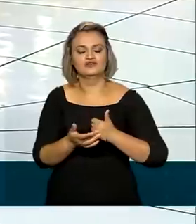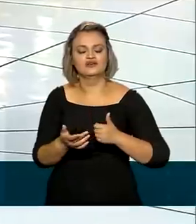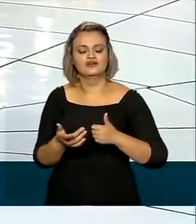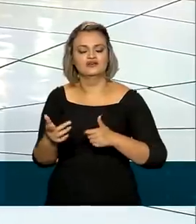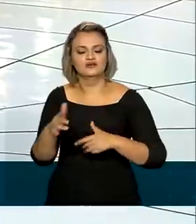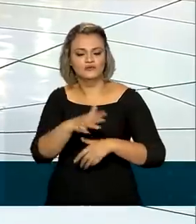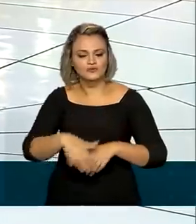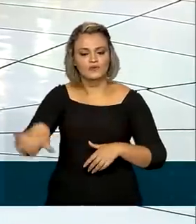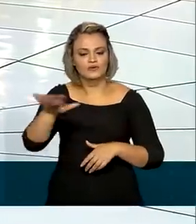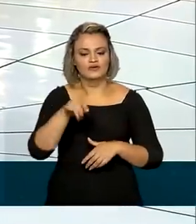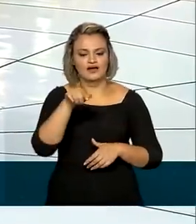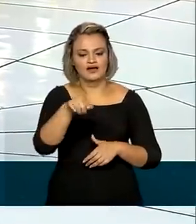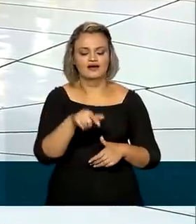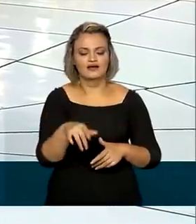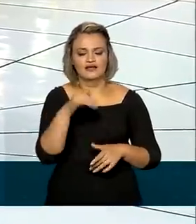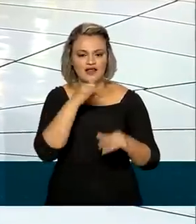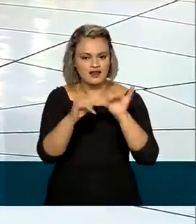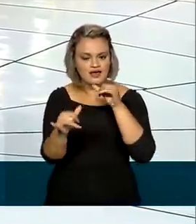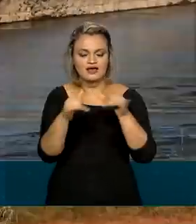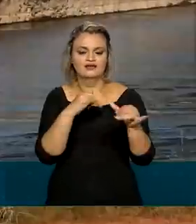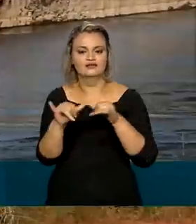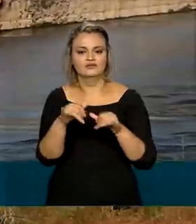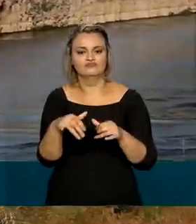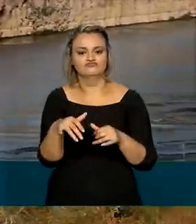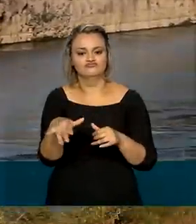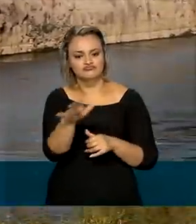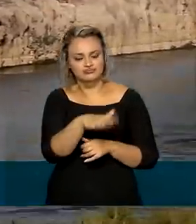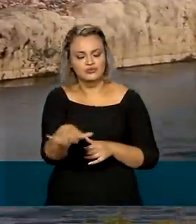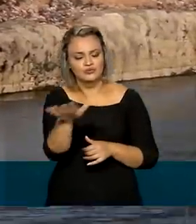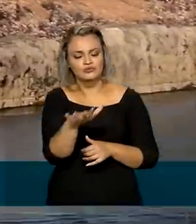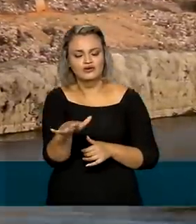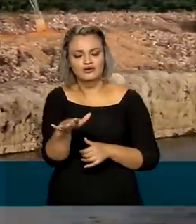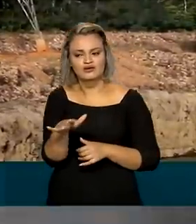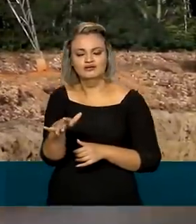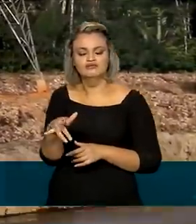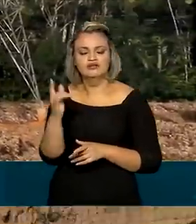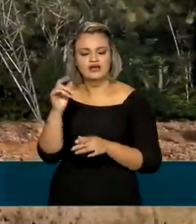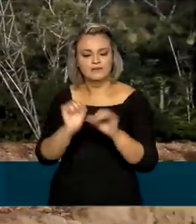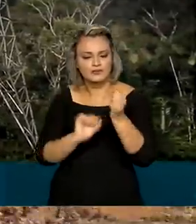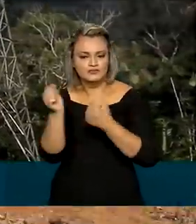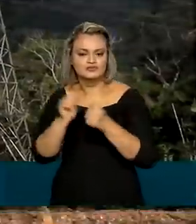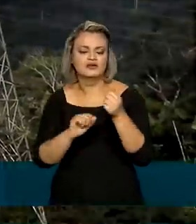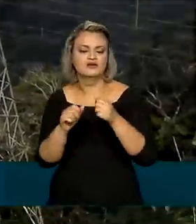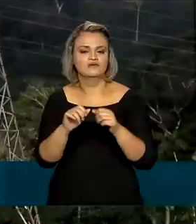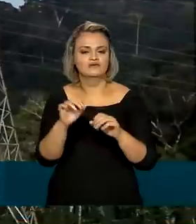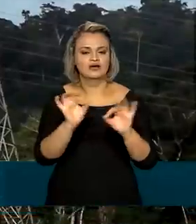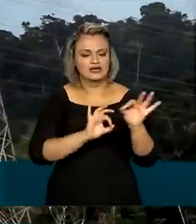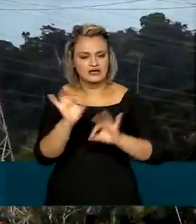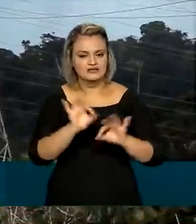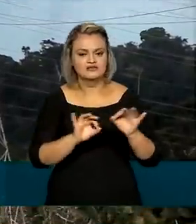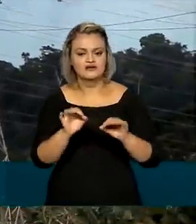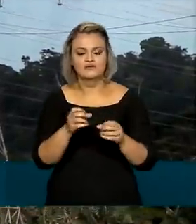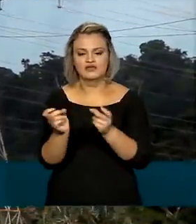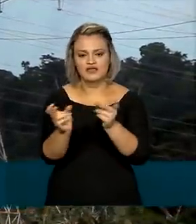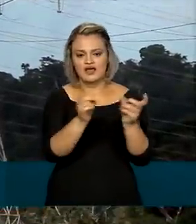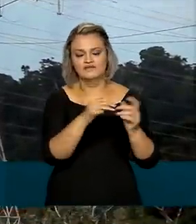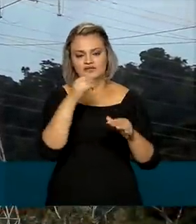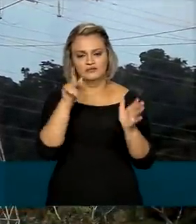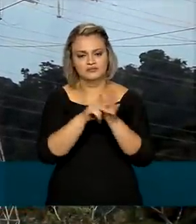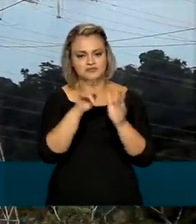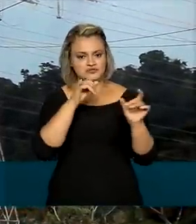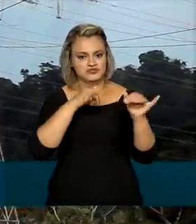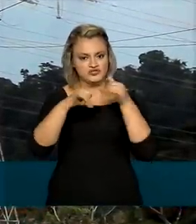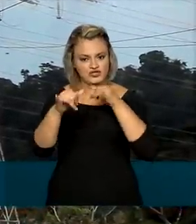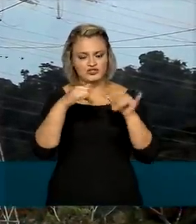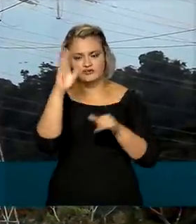de todo o setor elétrico, toda a cadeia, contando a distribuição, transmissão, a geração e até mesmo a comercialização de energia